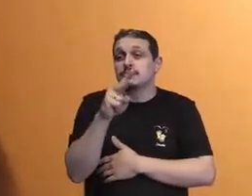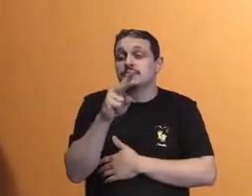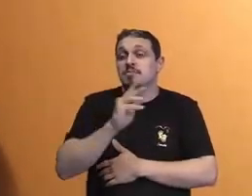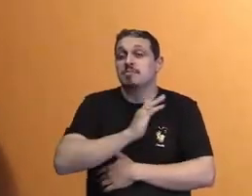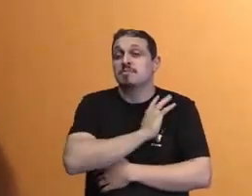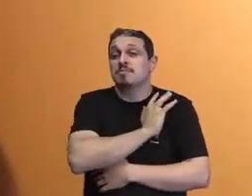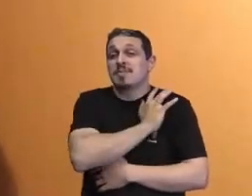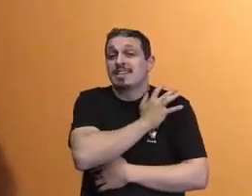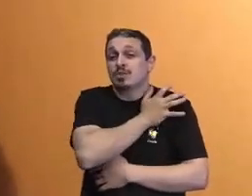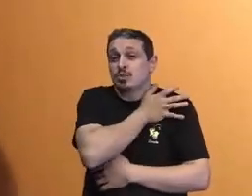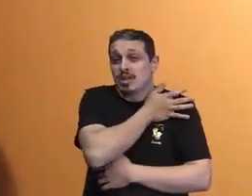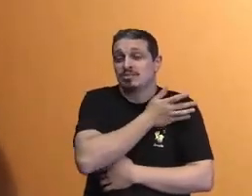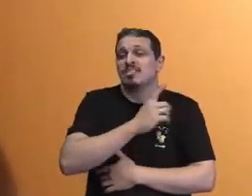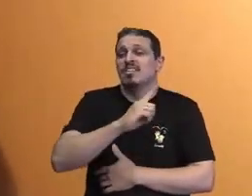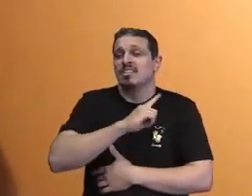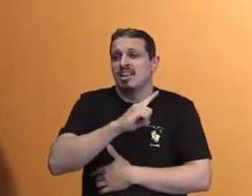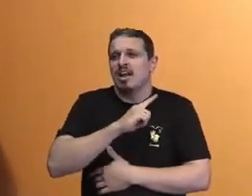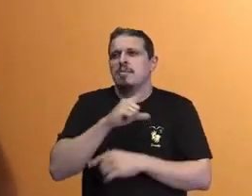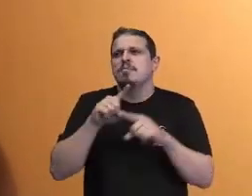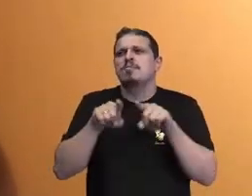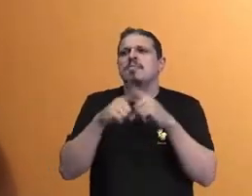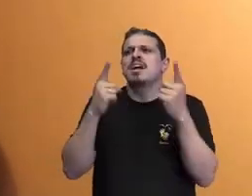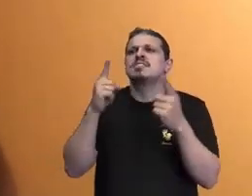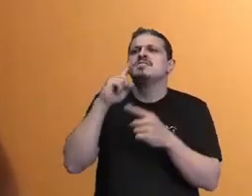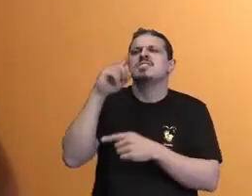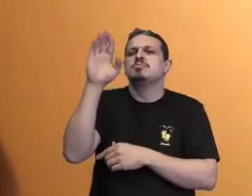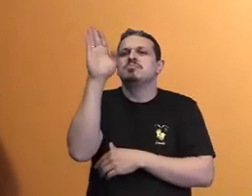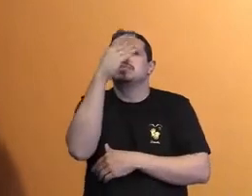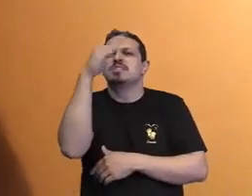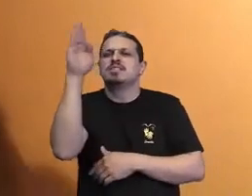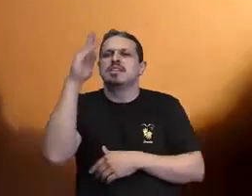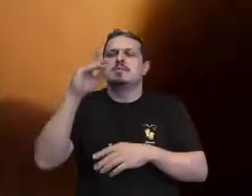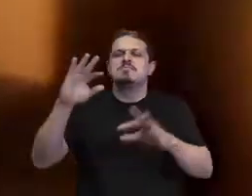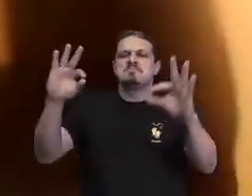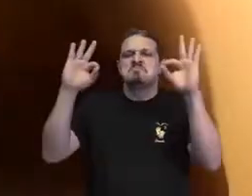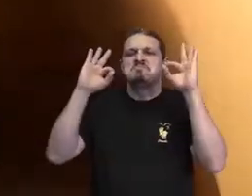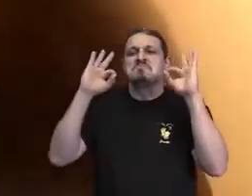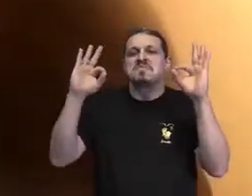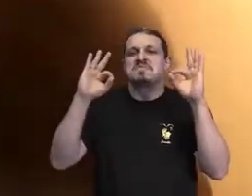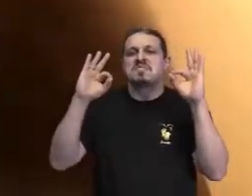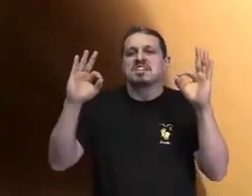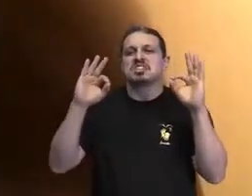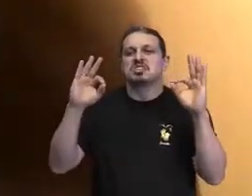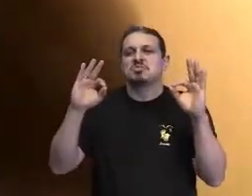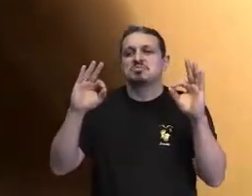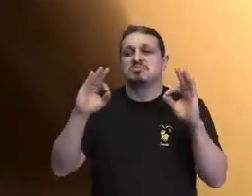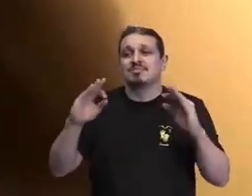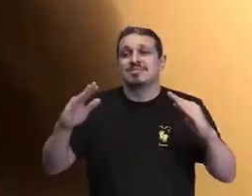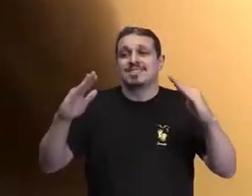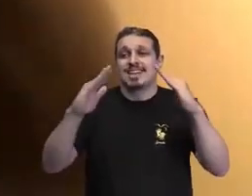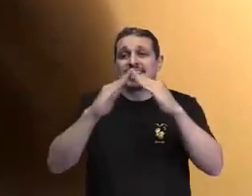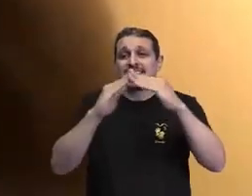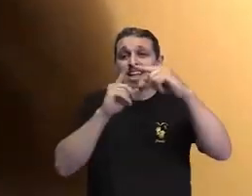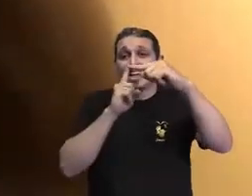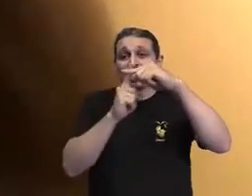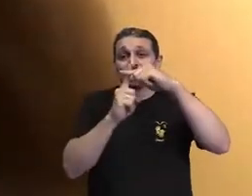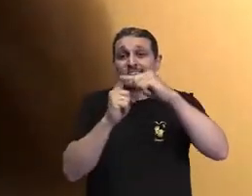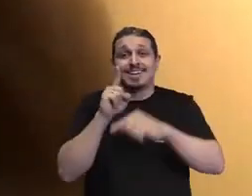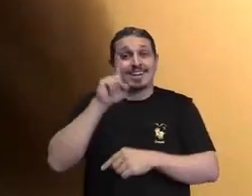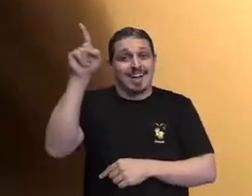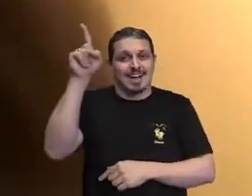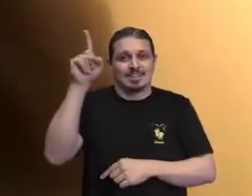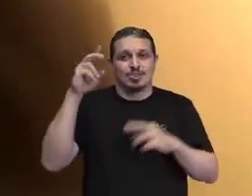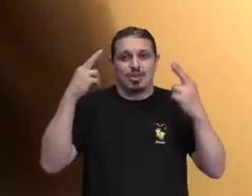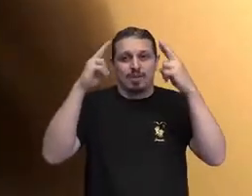mas que fez uma das cenas mais fortes da vida, que é no teto da Capela Sistina, colocar a divindade e o